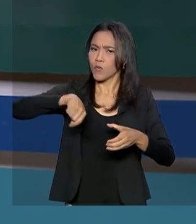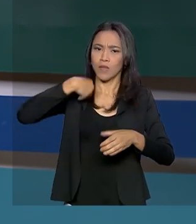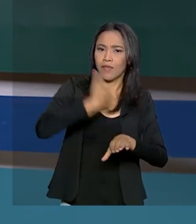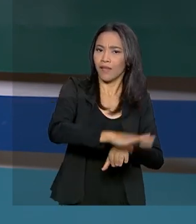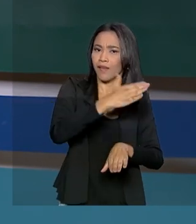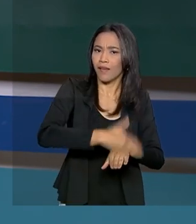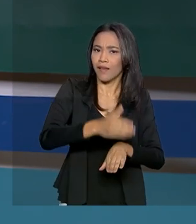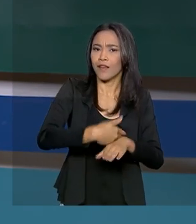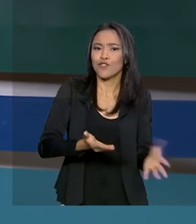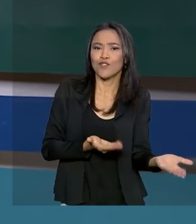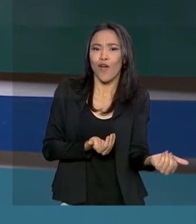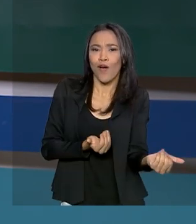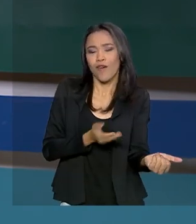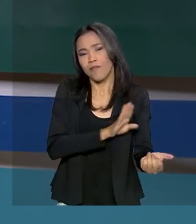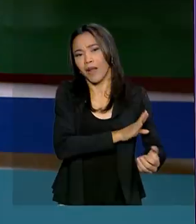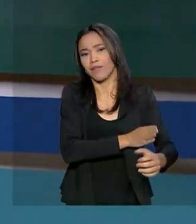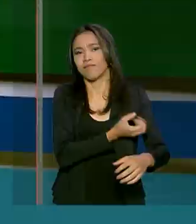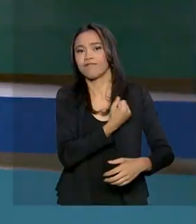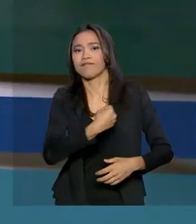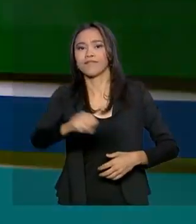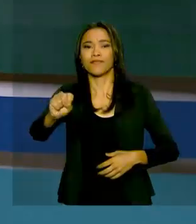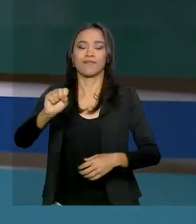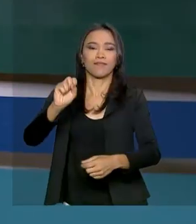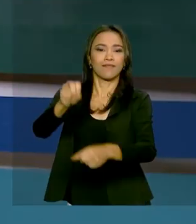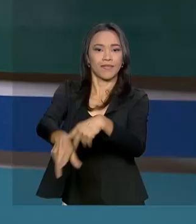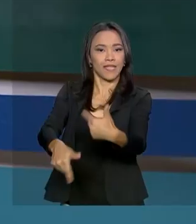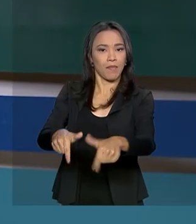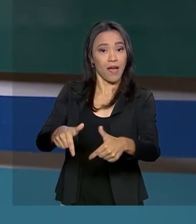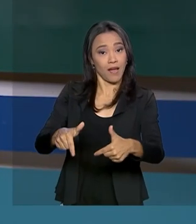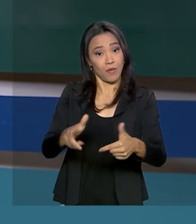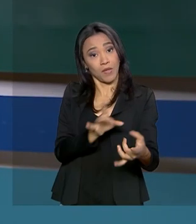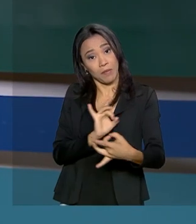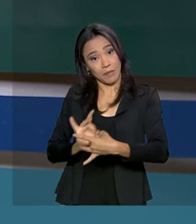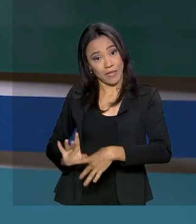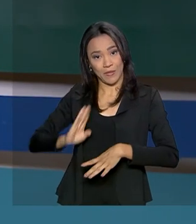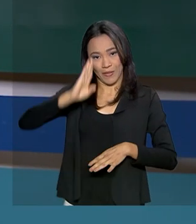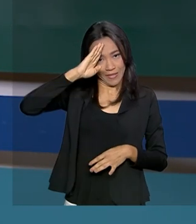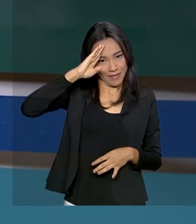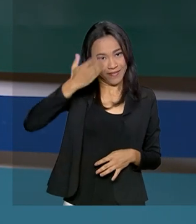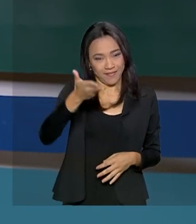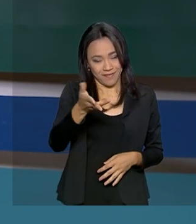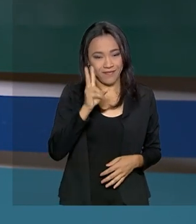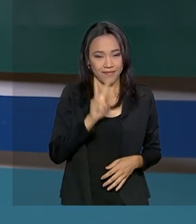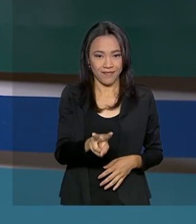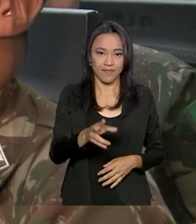soldados para o mercado de trabalho quando deixarem a farda. É o Projeto Soldado Cidadão.